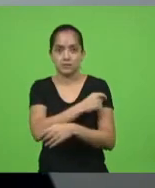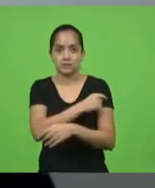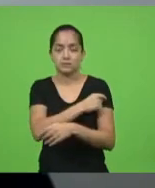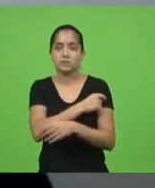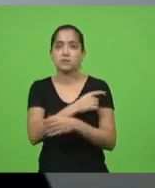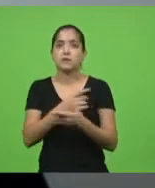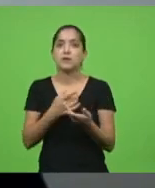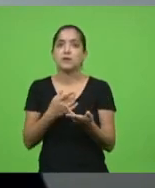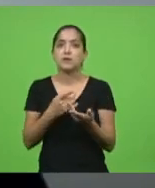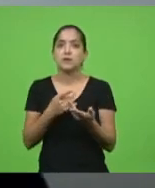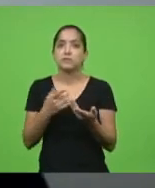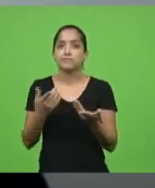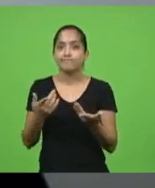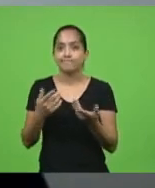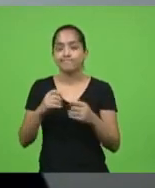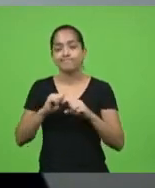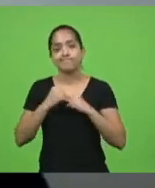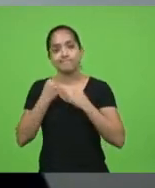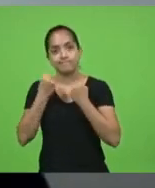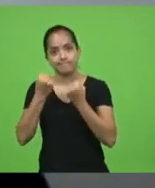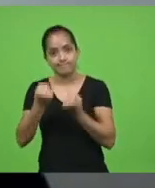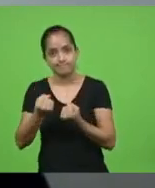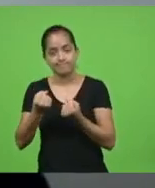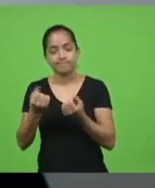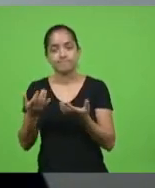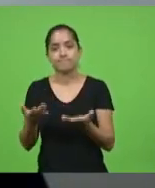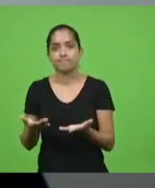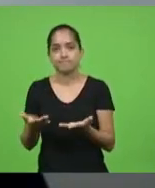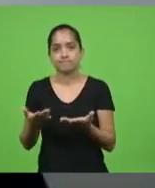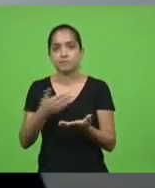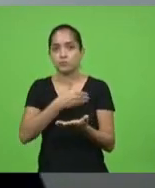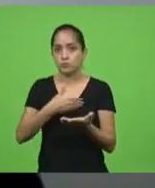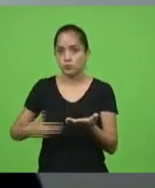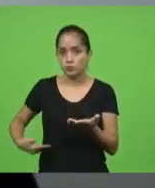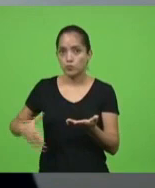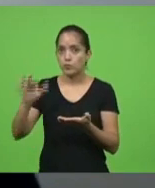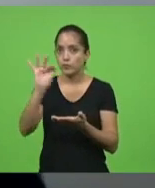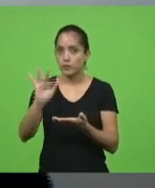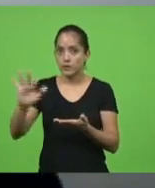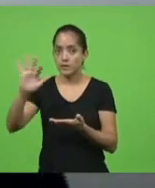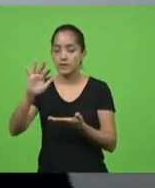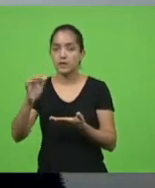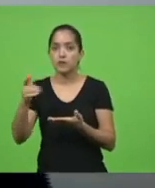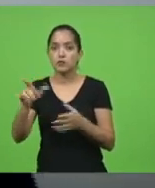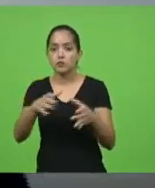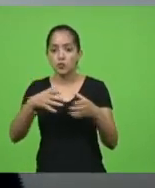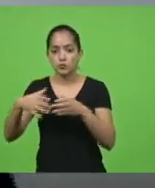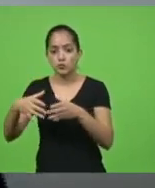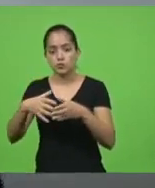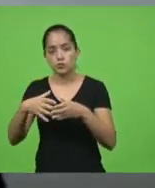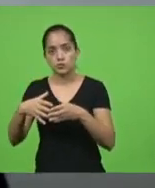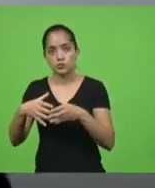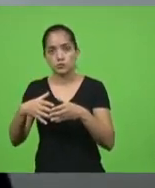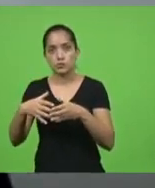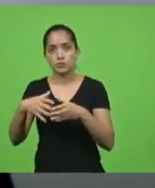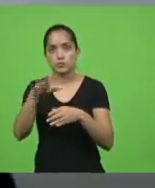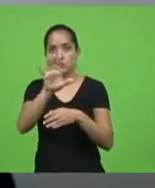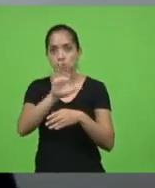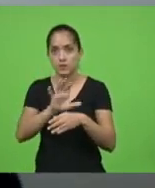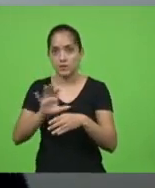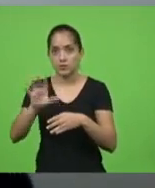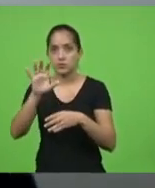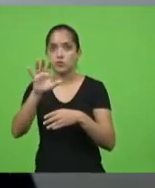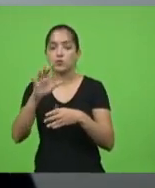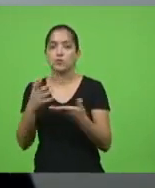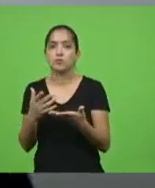esperar o esforço os esforços do governo federal e de outras regiões que fizeram